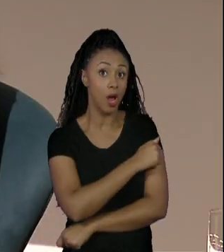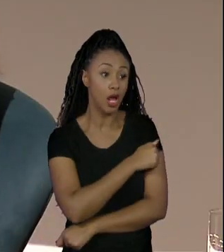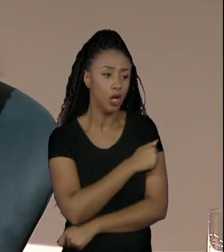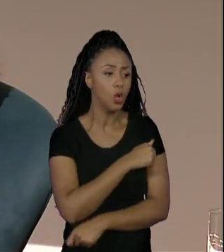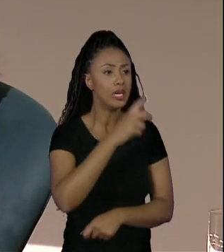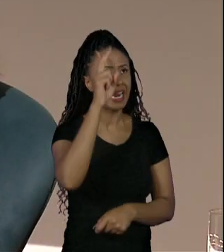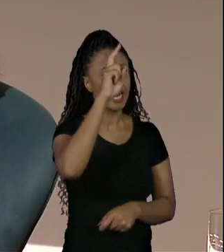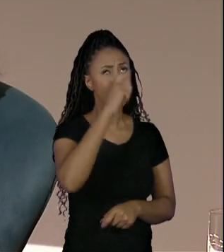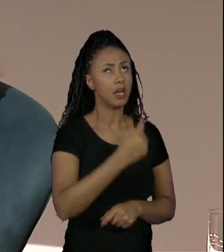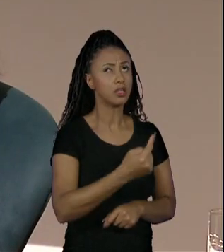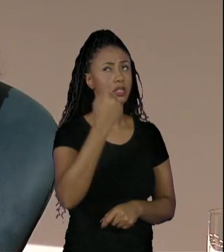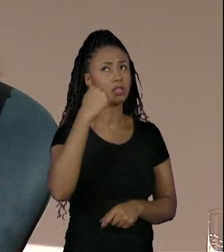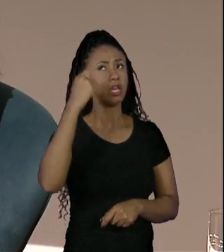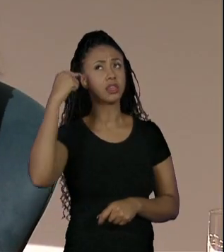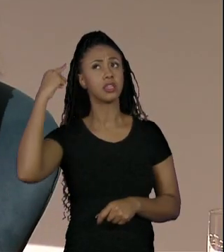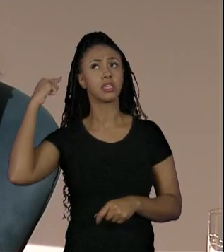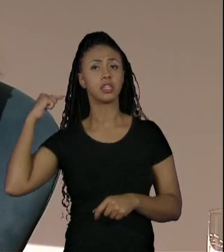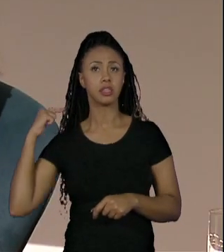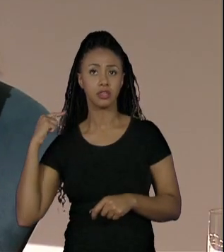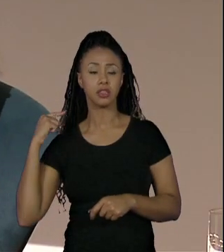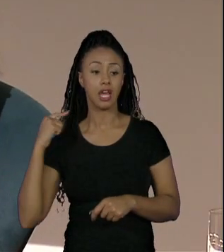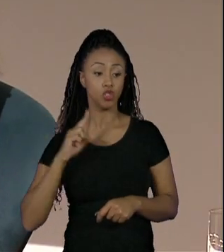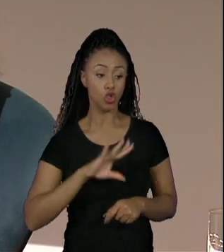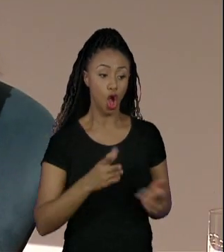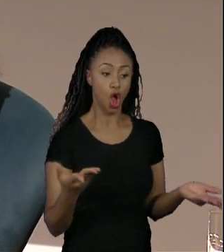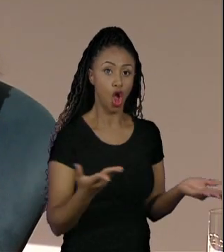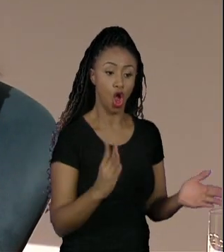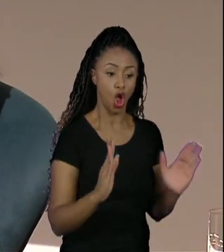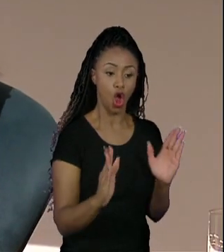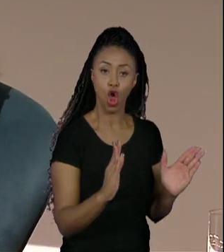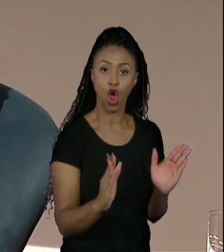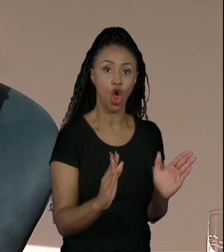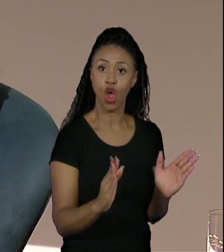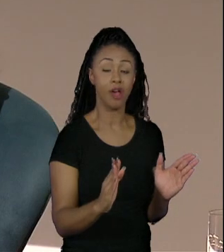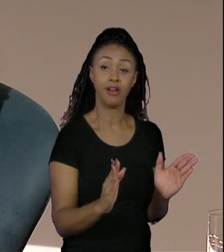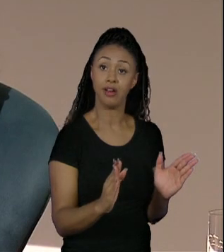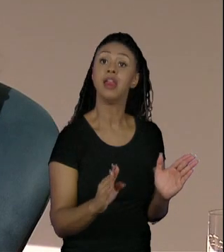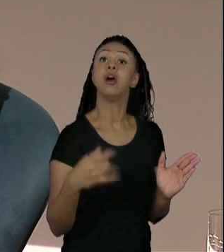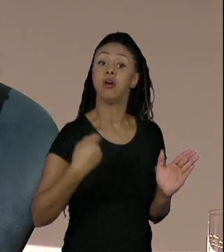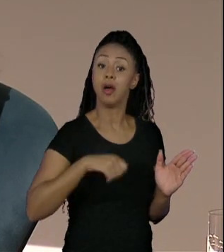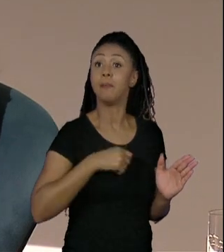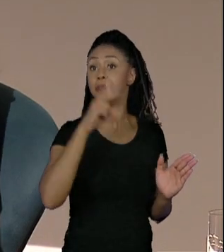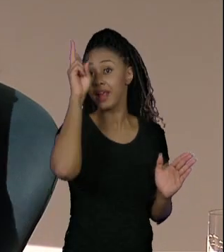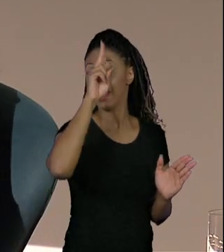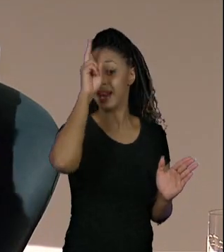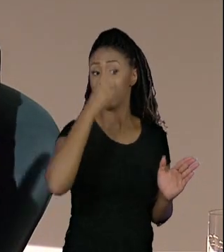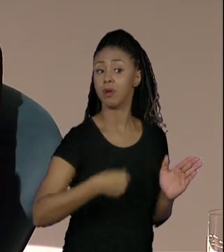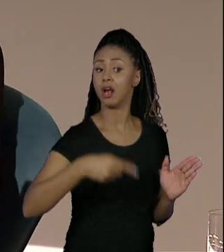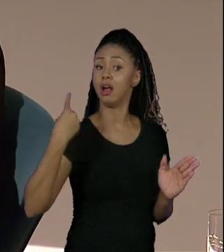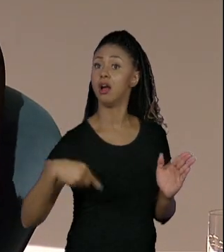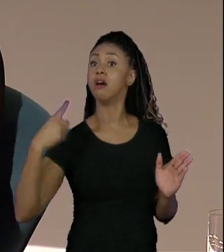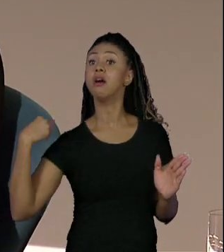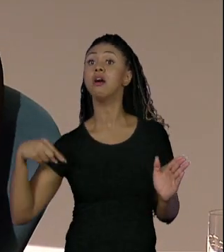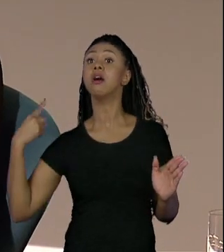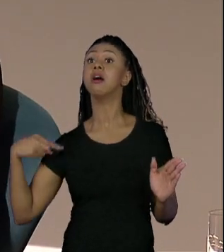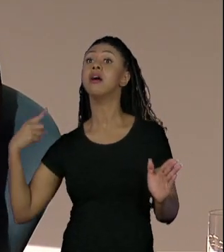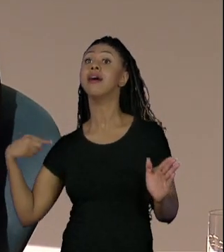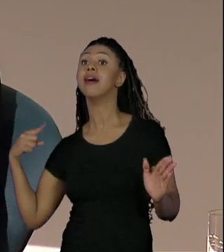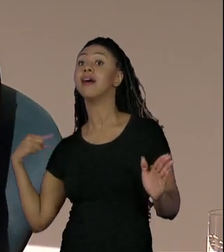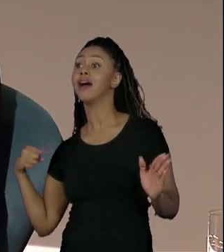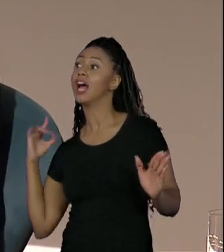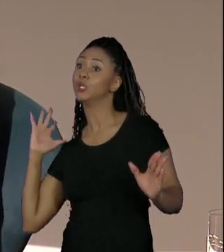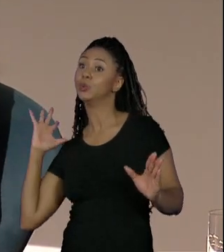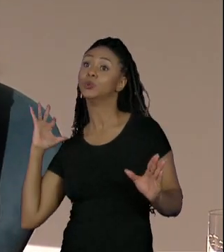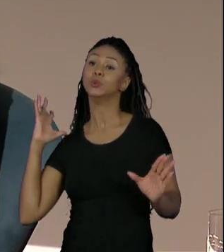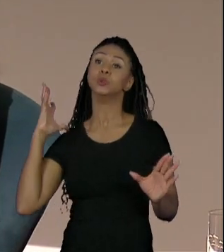não só esse conhecimento que está circulando nessas últimas disciplinas que ele está cursando, mas de poder resgatar